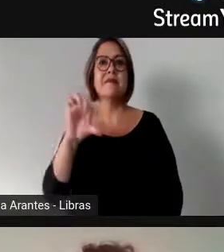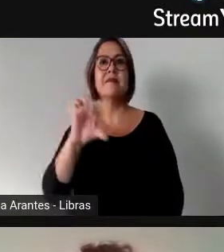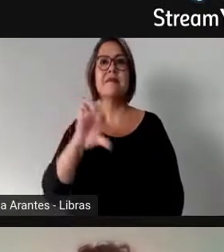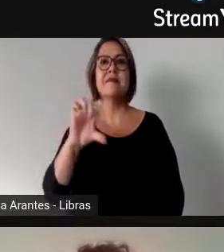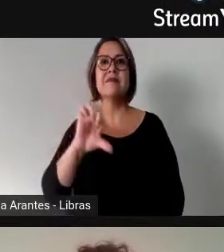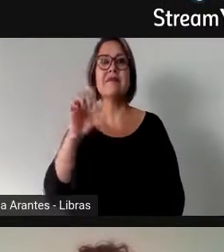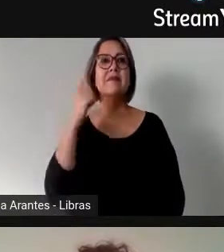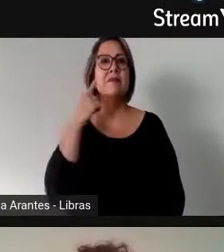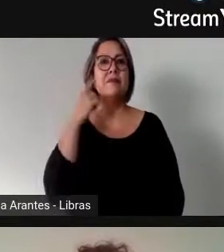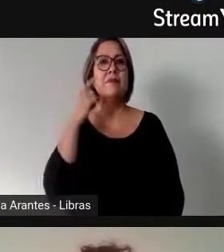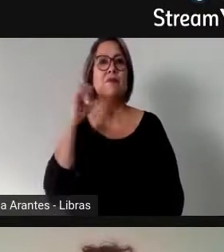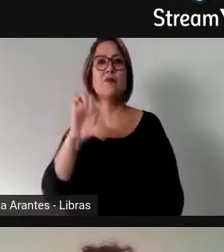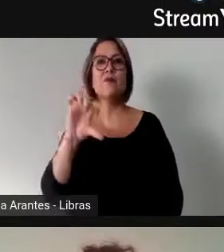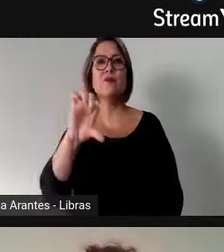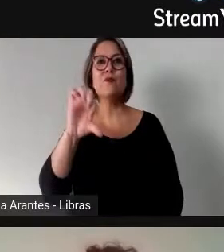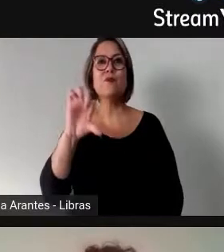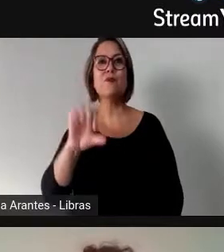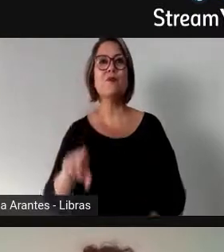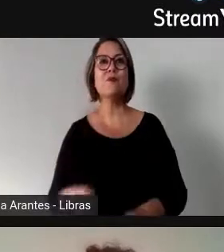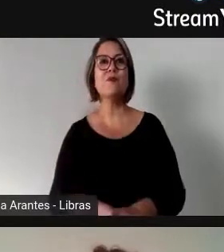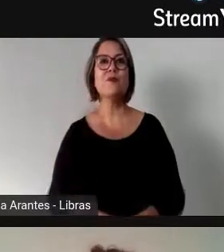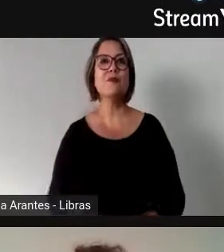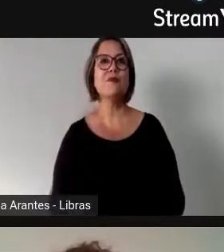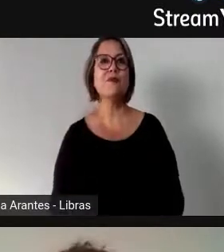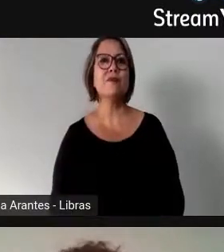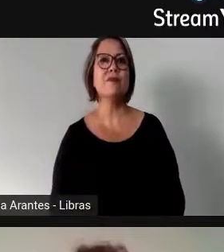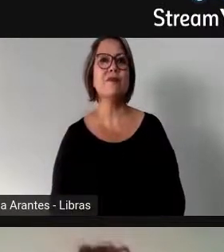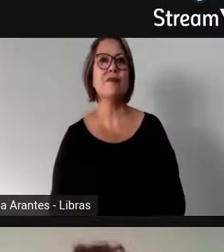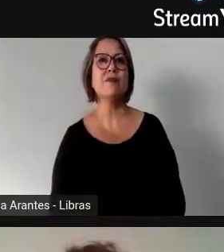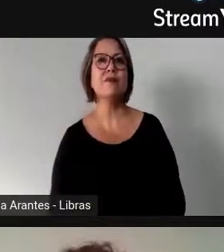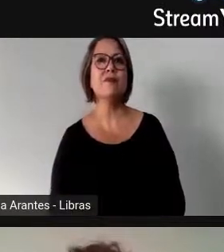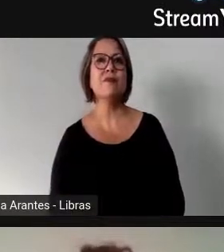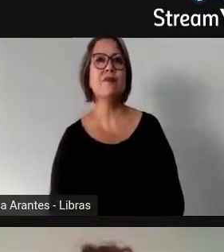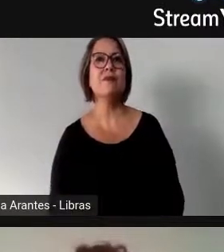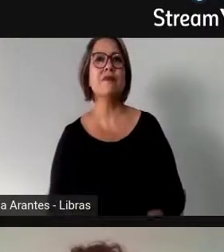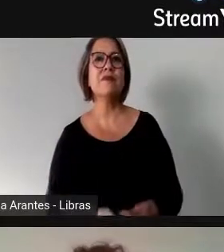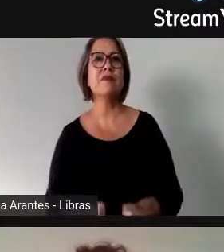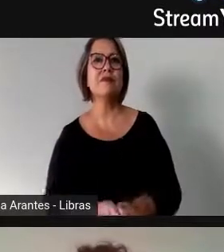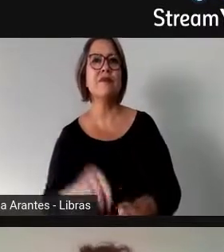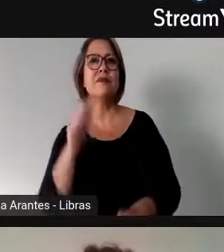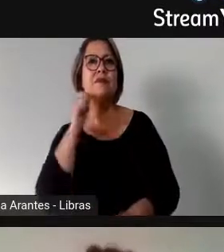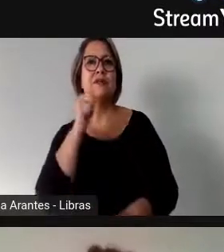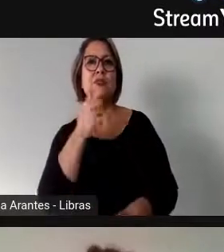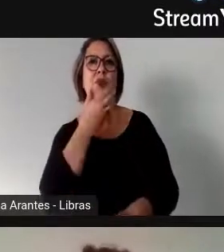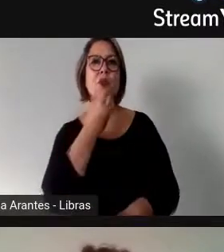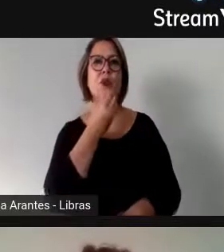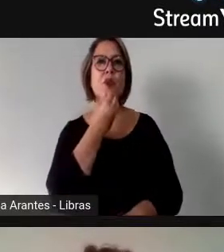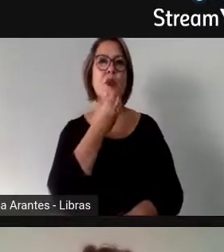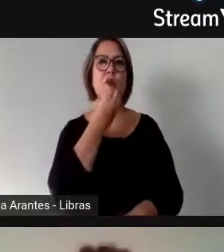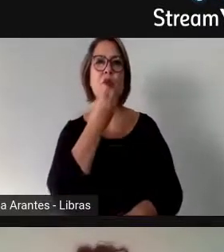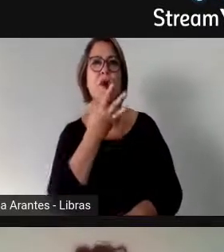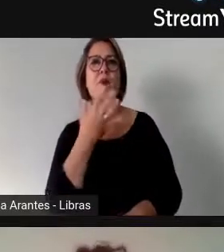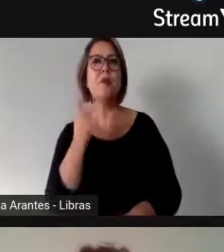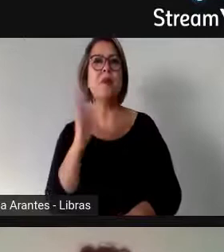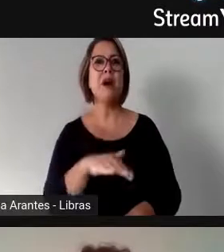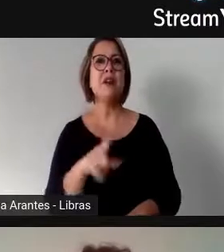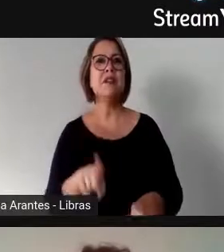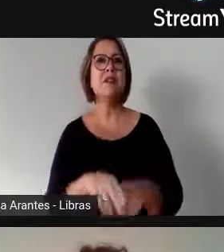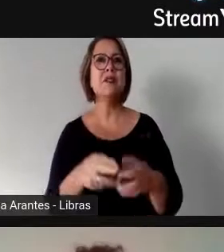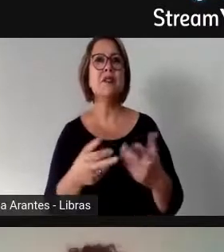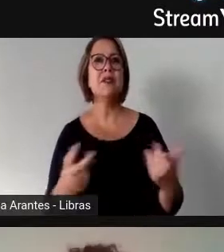inclusive, nessa proposta binária, homem mau, mulher boa, e que as mulheres